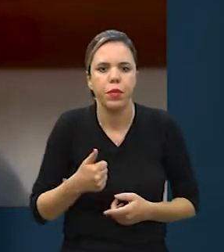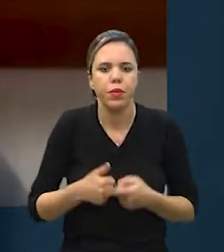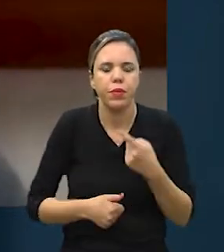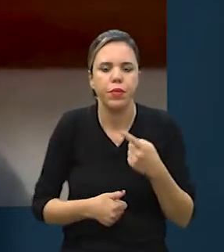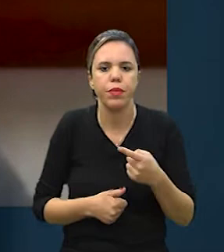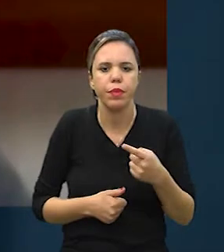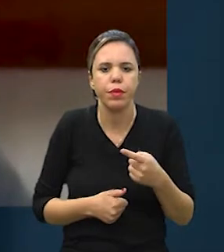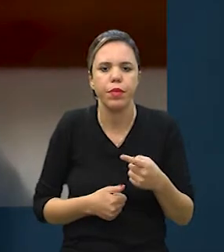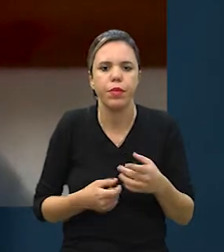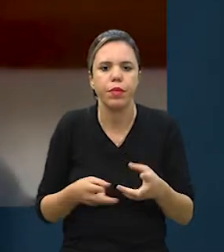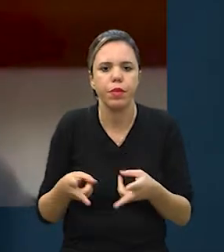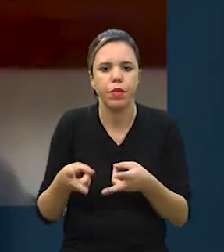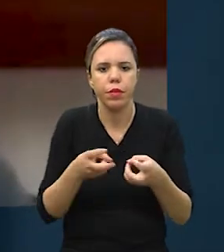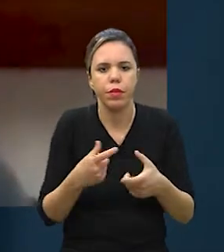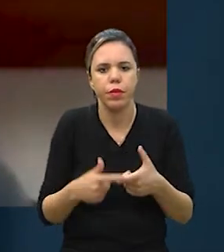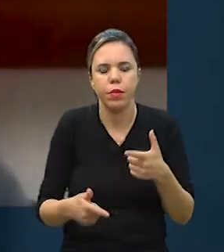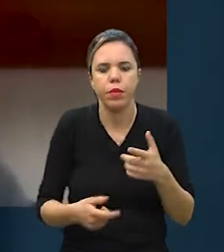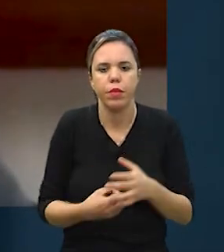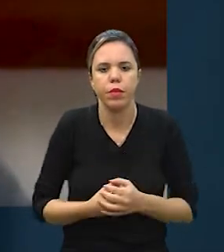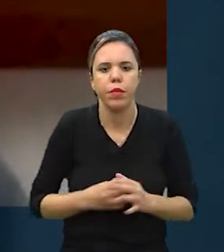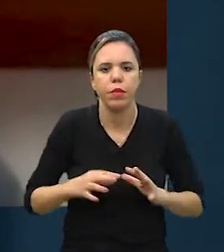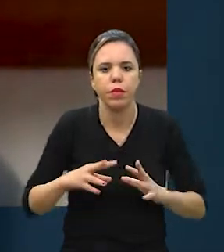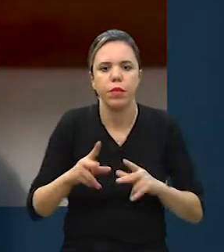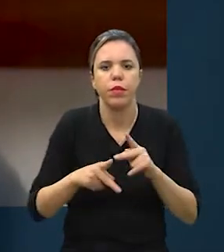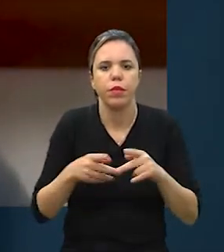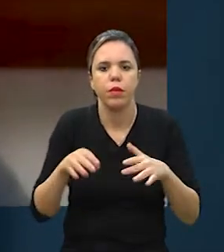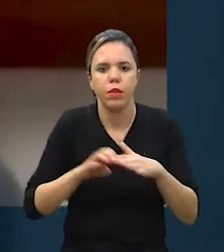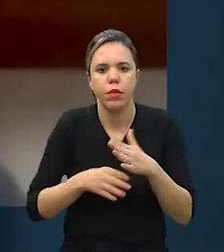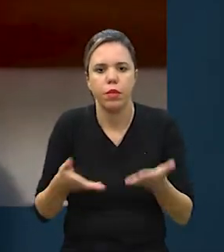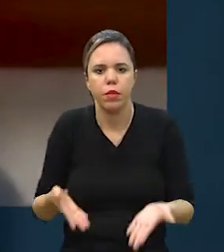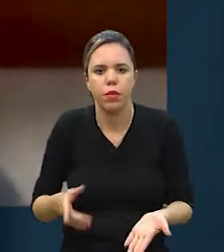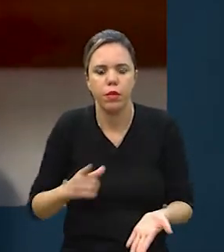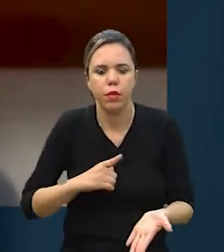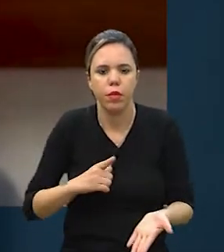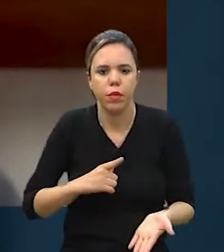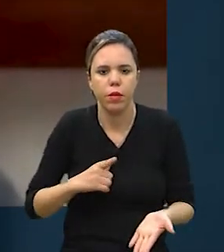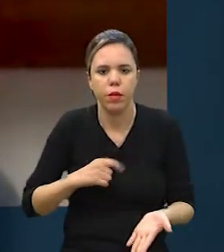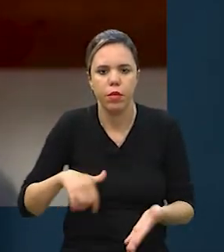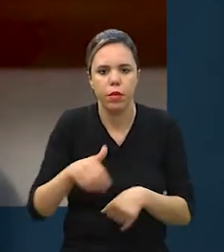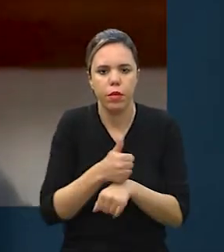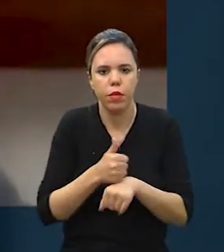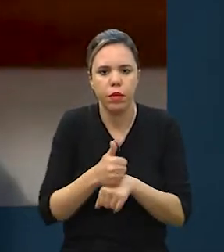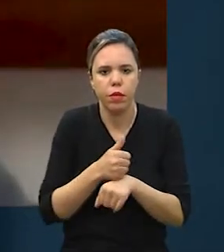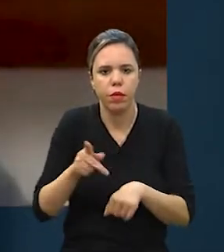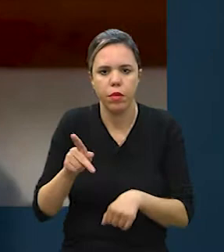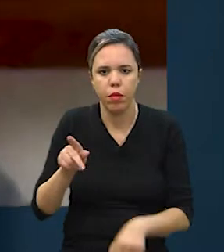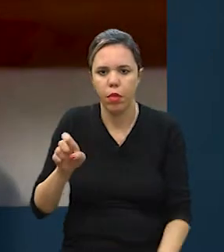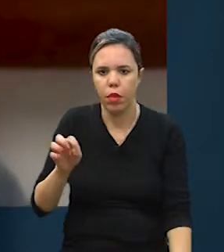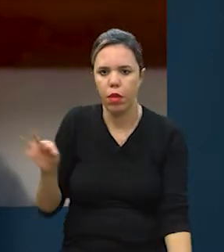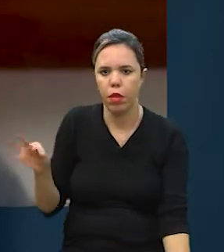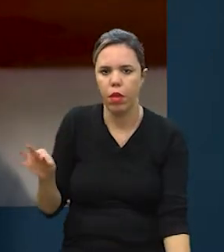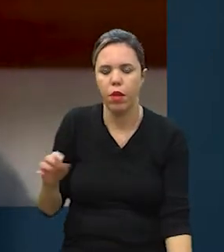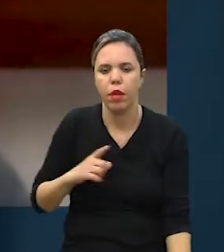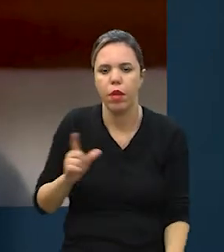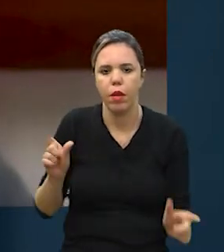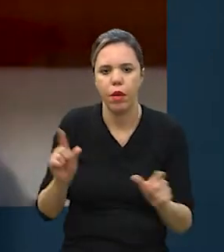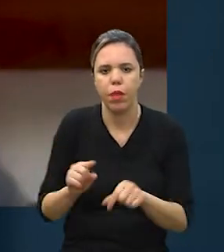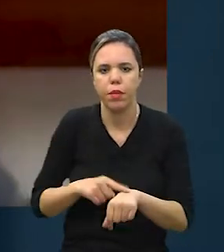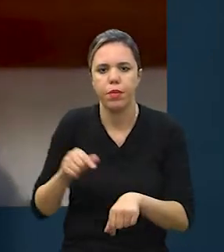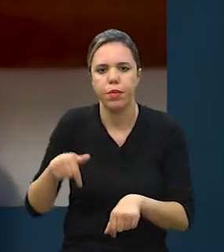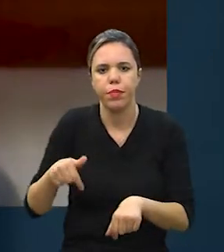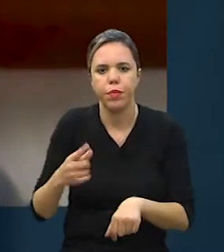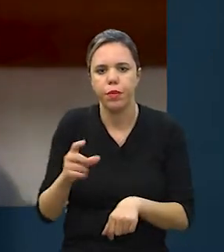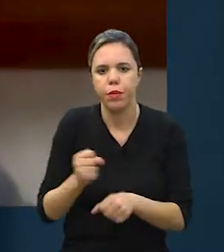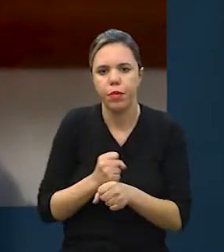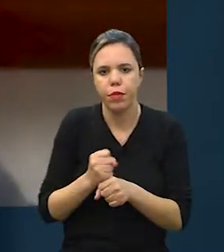primeiro identificamos um problema. Todos aqui da empresa, nós já estamos nessa área PET. Acho que quem tem menos